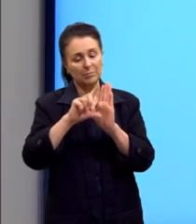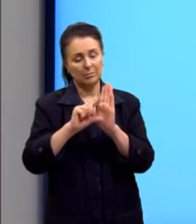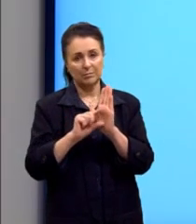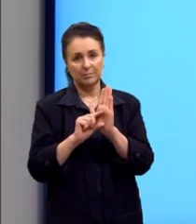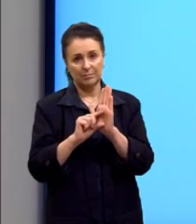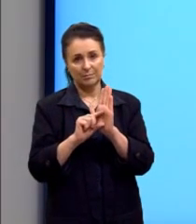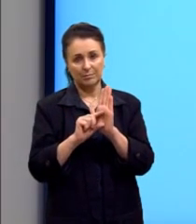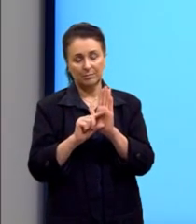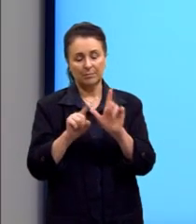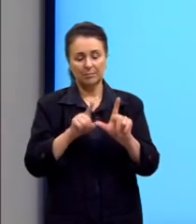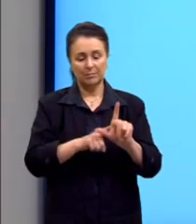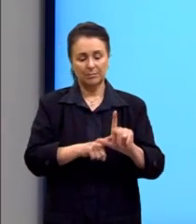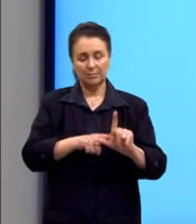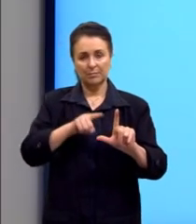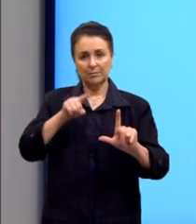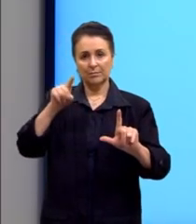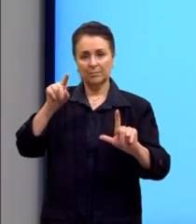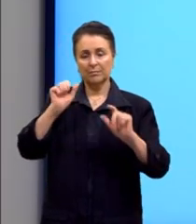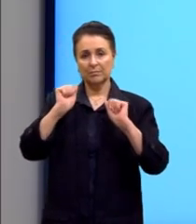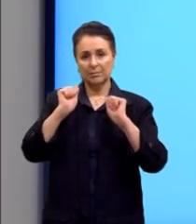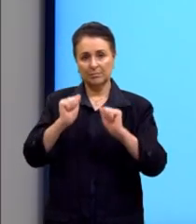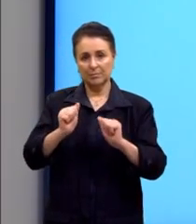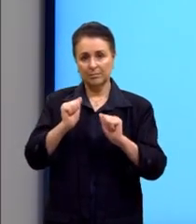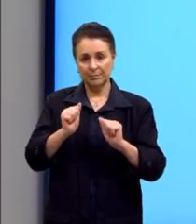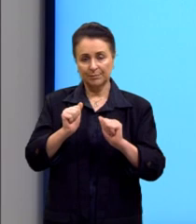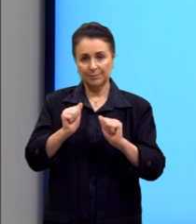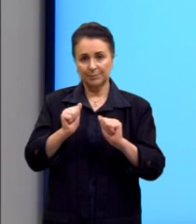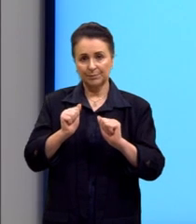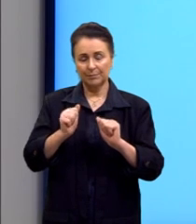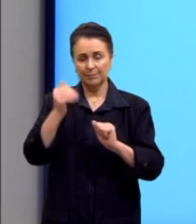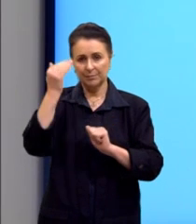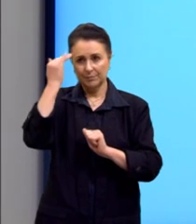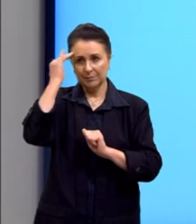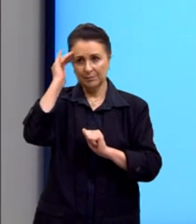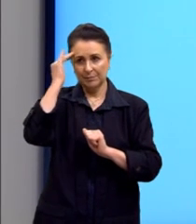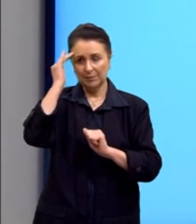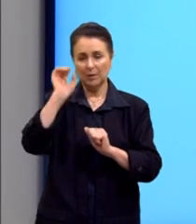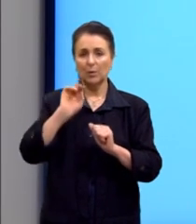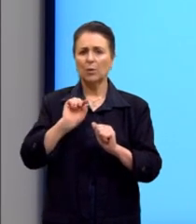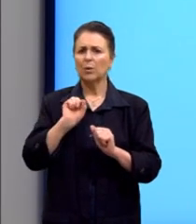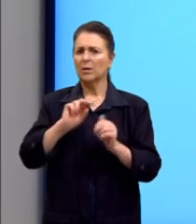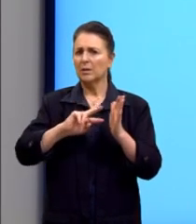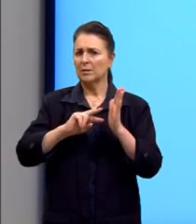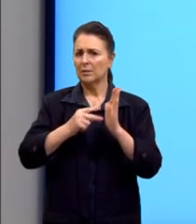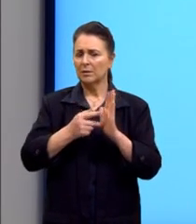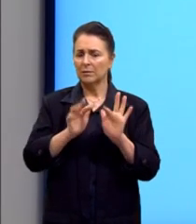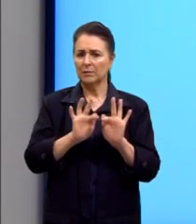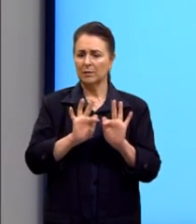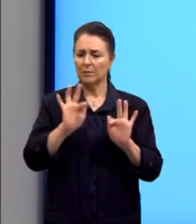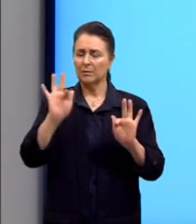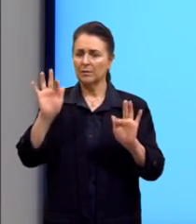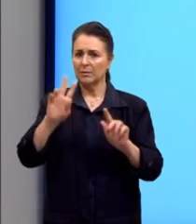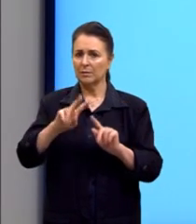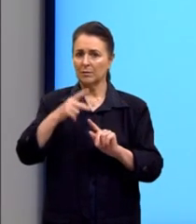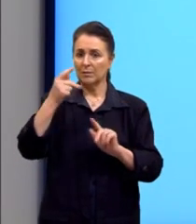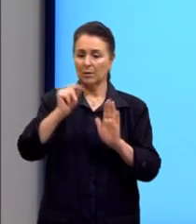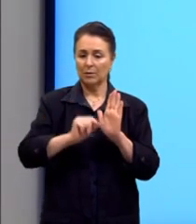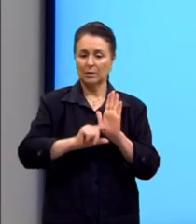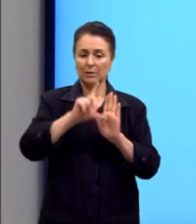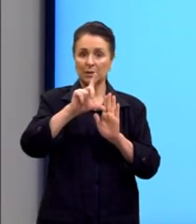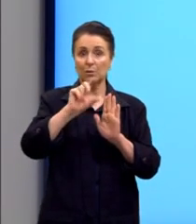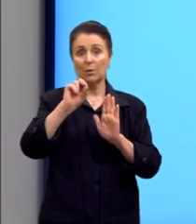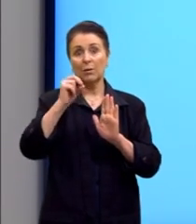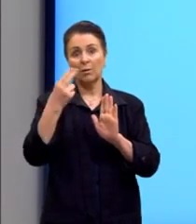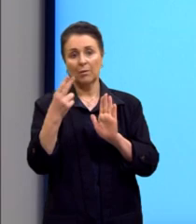O gráfico, nós podemos justamente entender, né, o que que seria uma função exponencial crescente ou